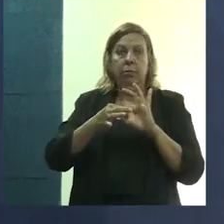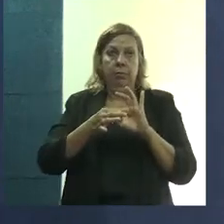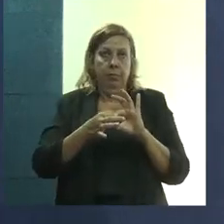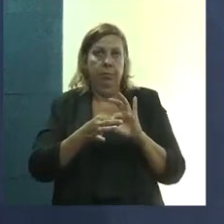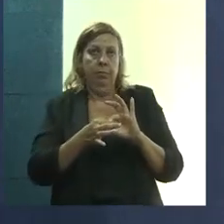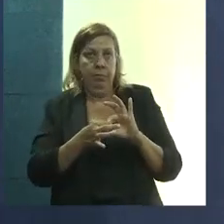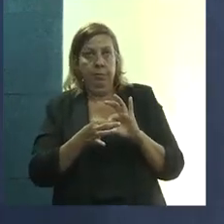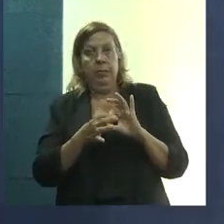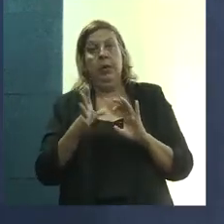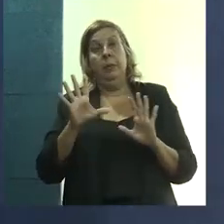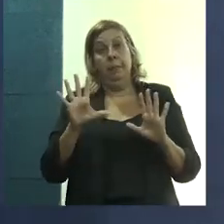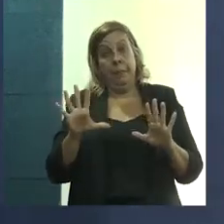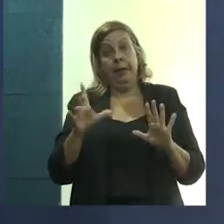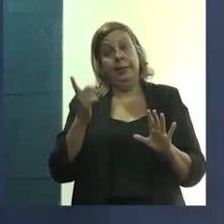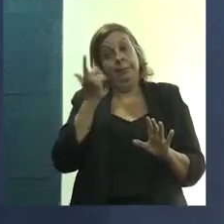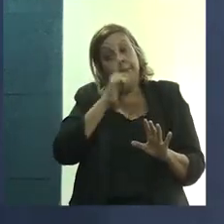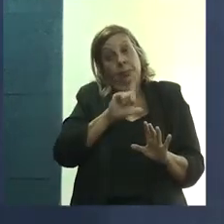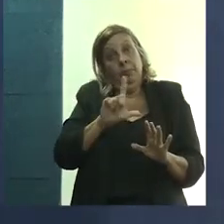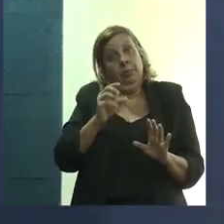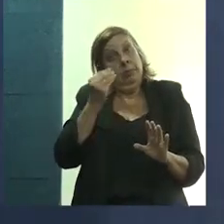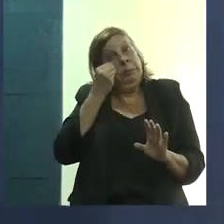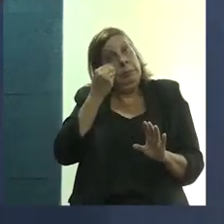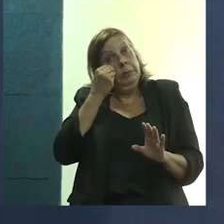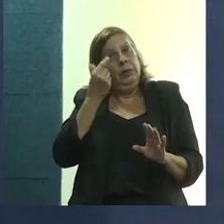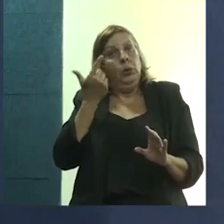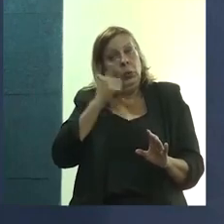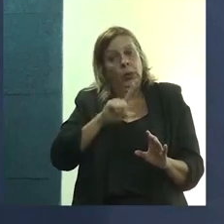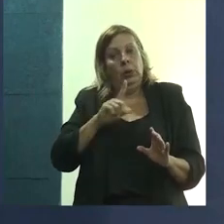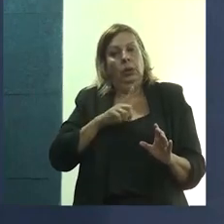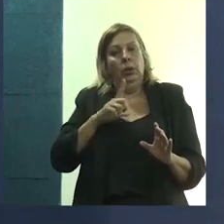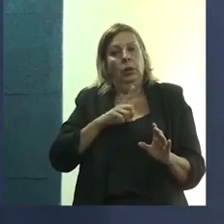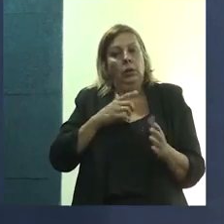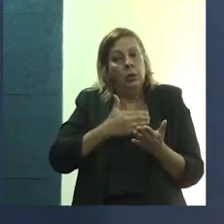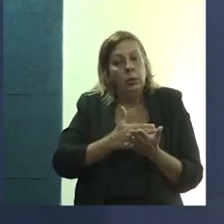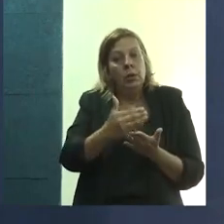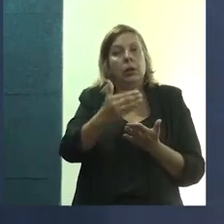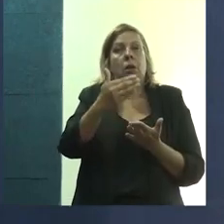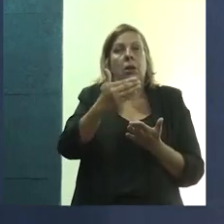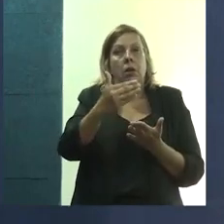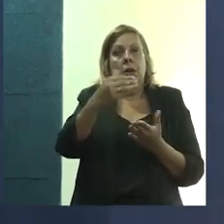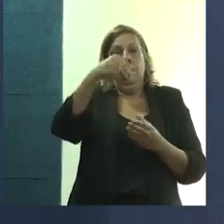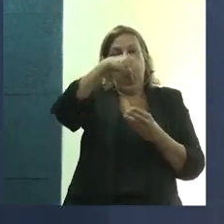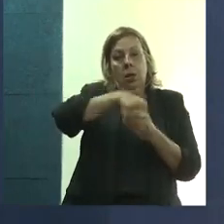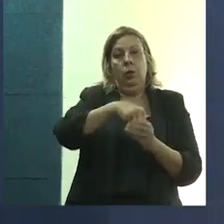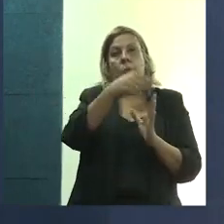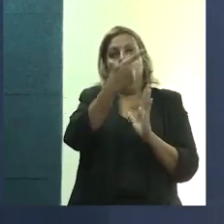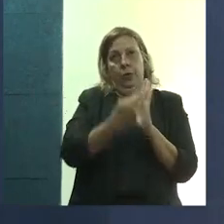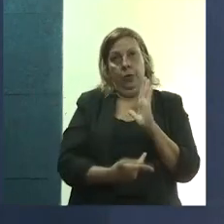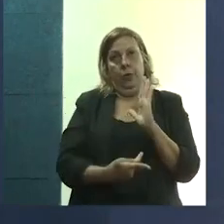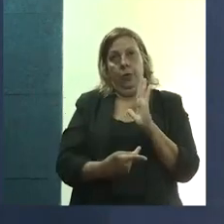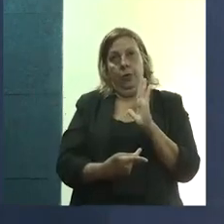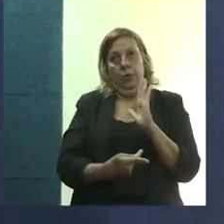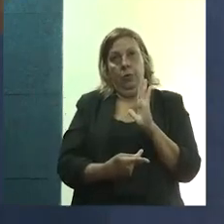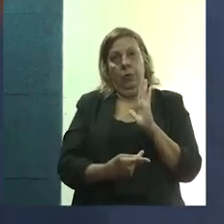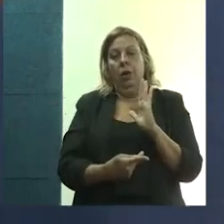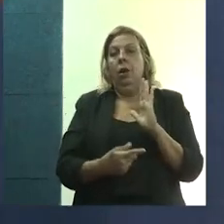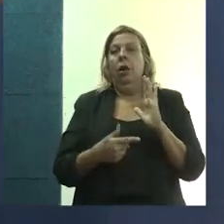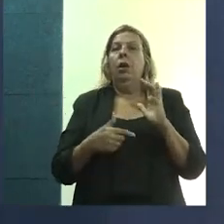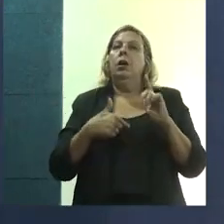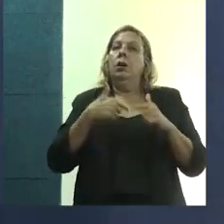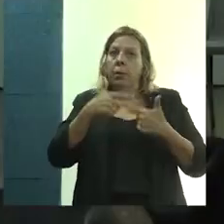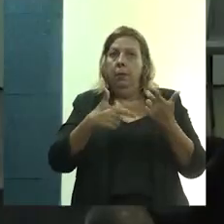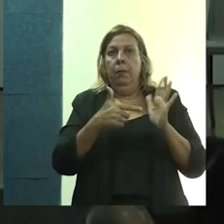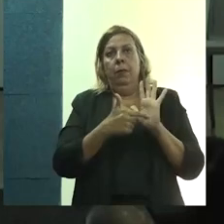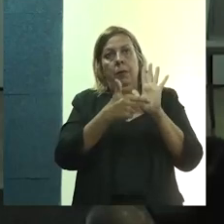a forma que nós encontramos de dar um start, o início desse projeto, que